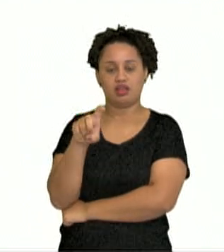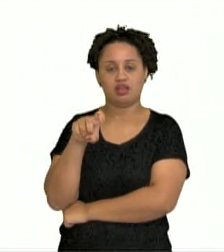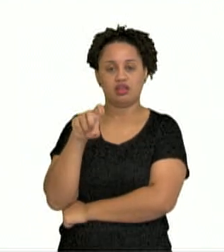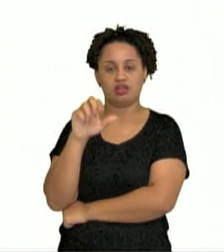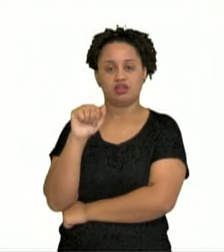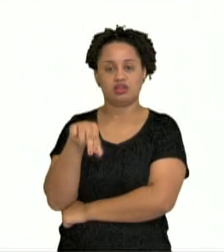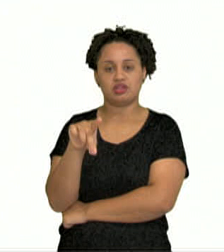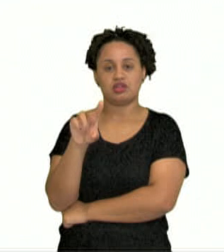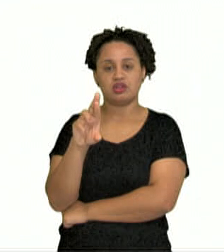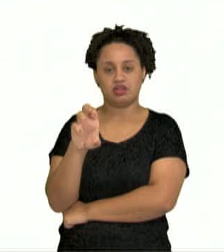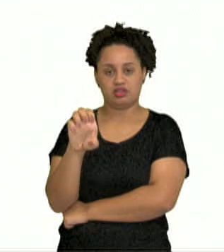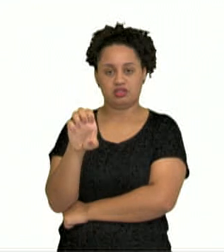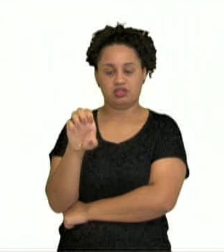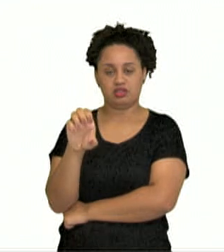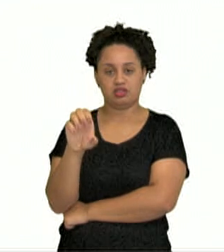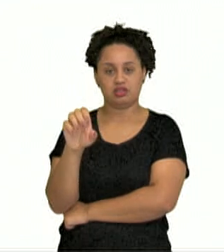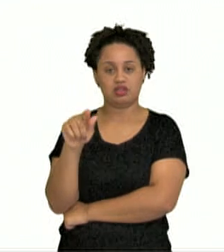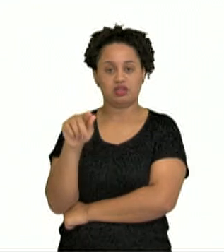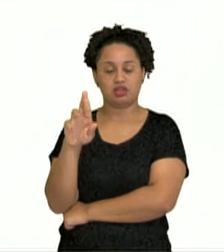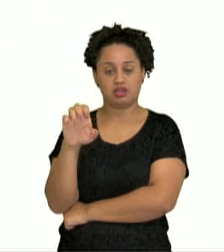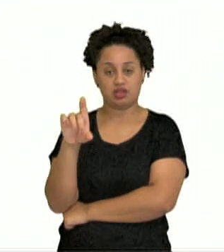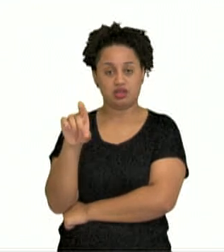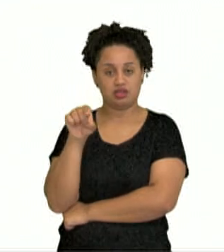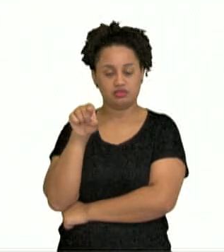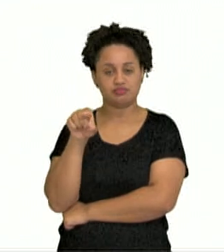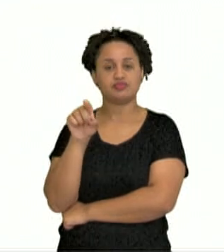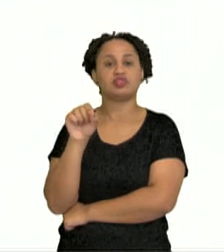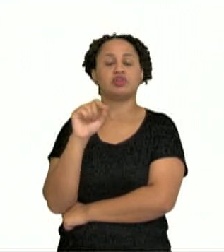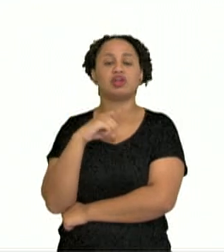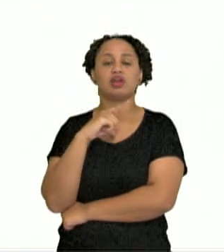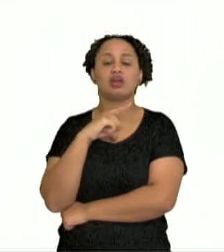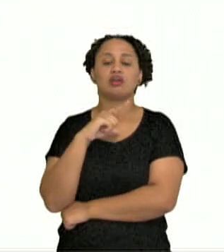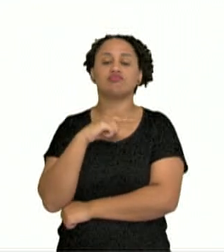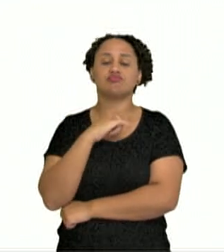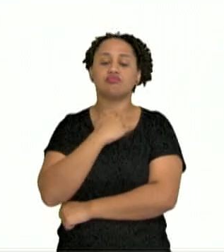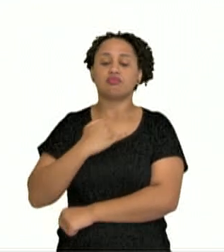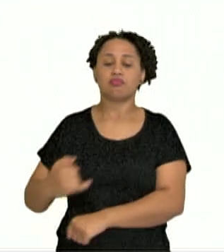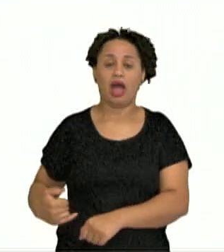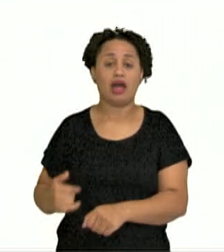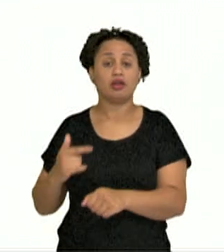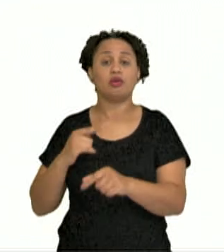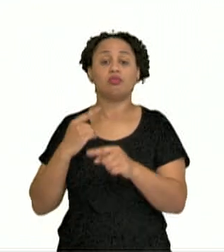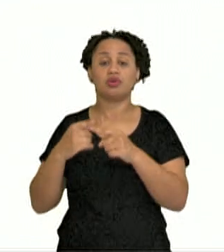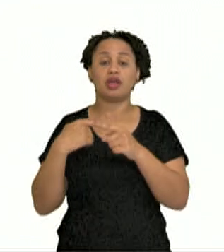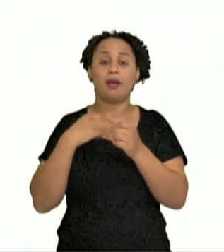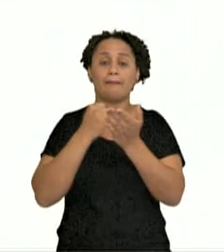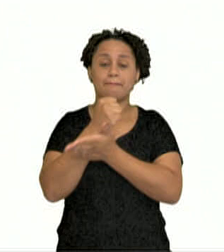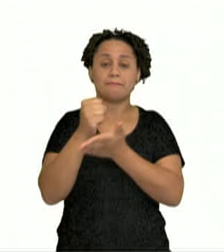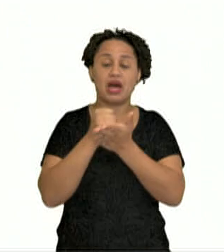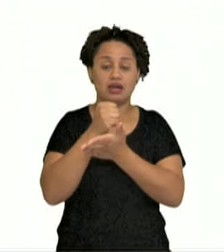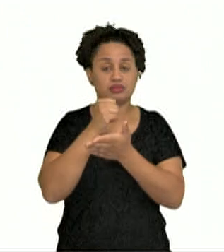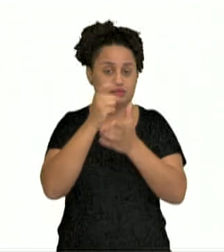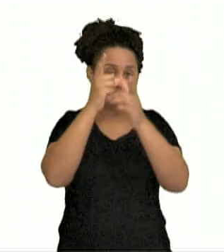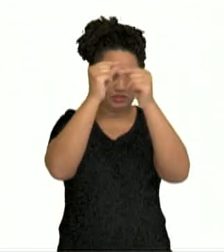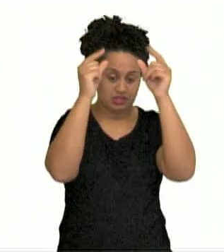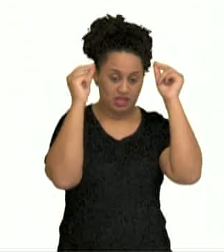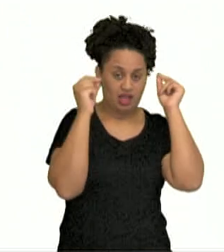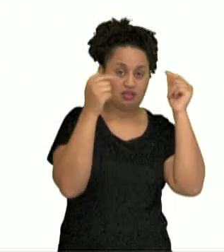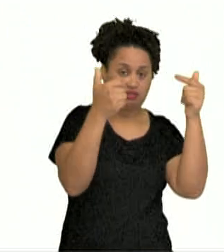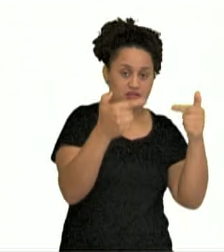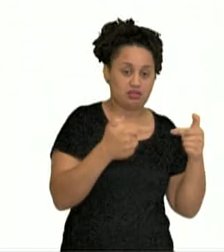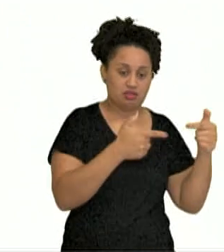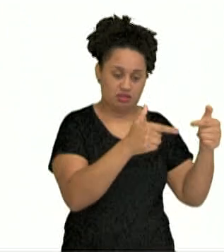construiu seu império em tão pouco tempo e esse império foi construído a partir da Grécia. A Grécia entra em guerra civil,